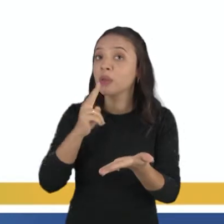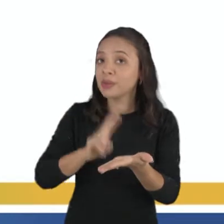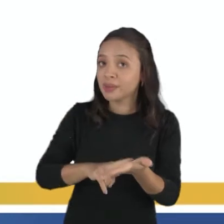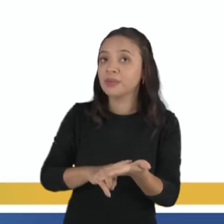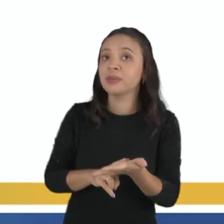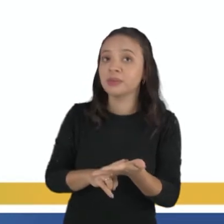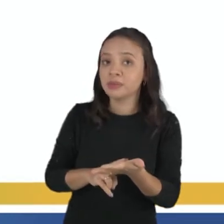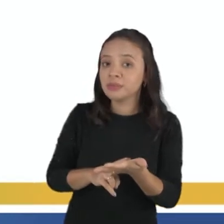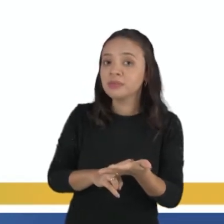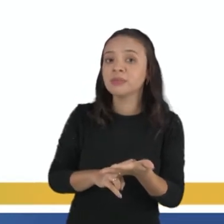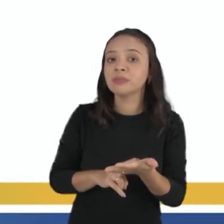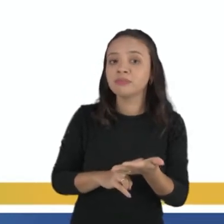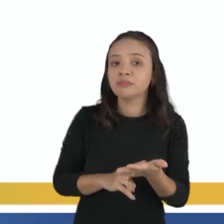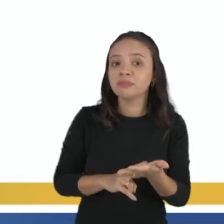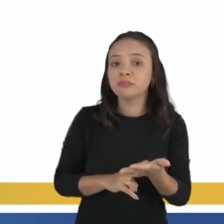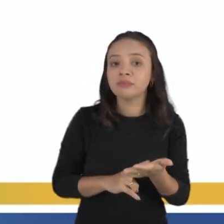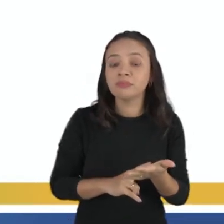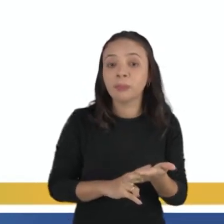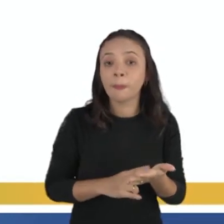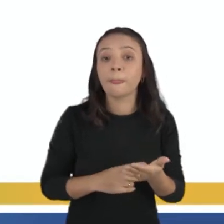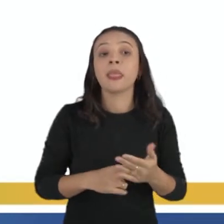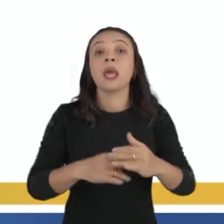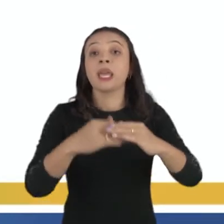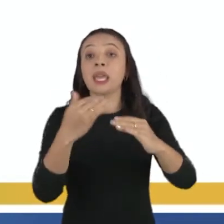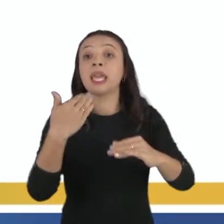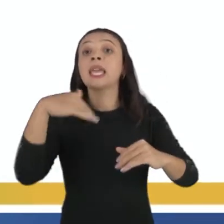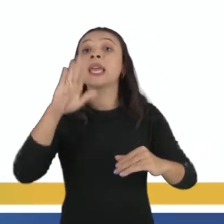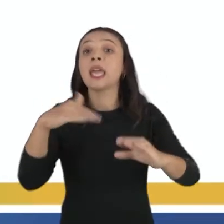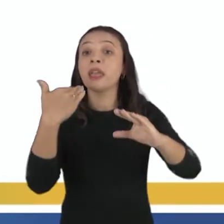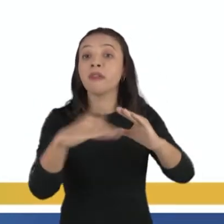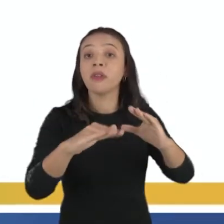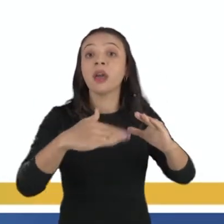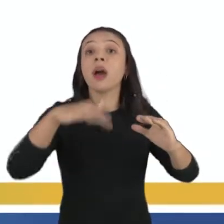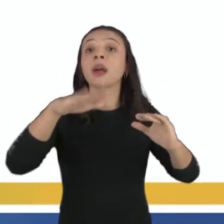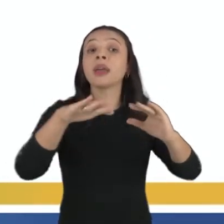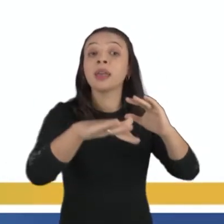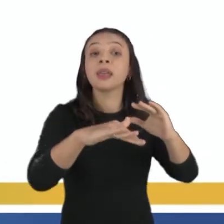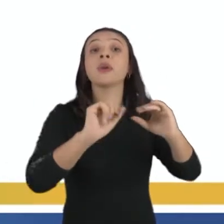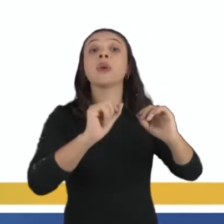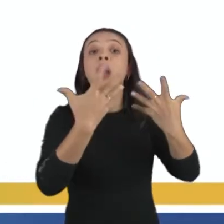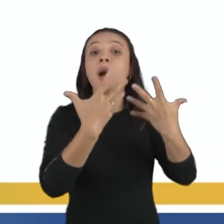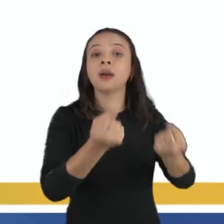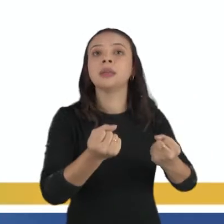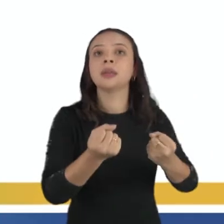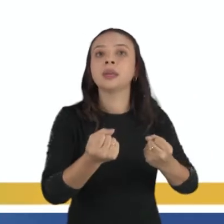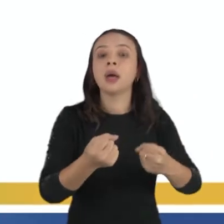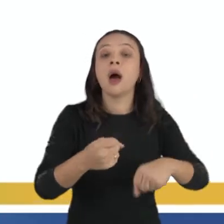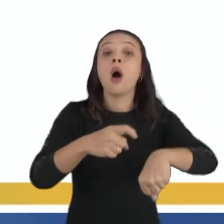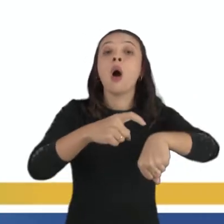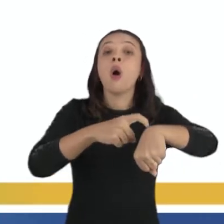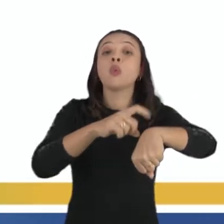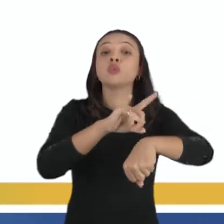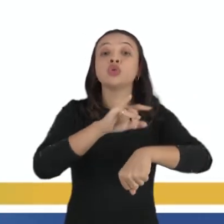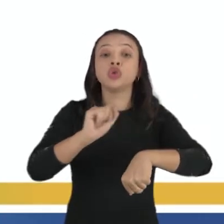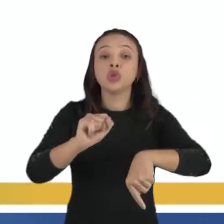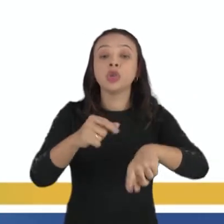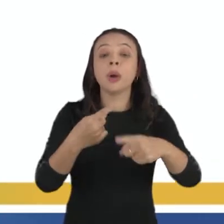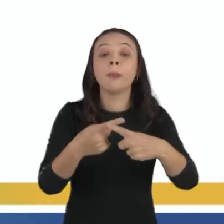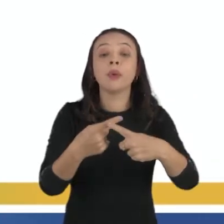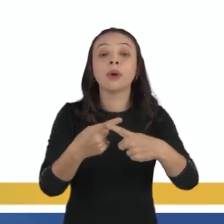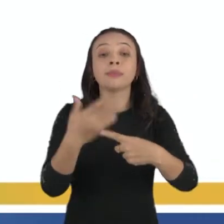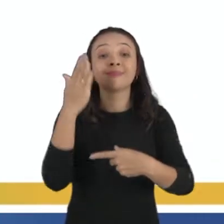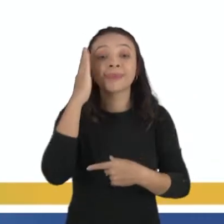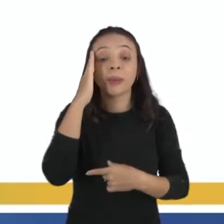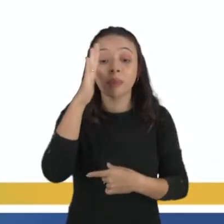de uma carta. O remetente, destinatário, local, data, para poder situar no espaço e no